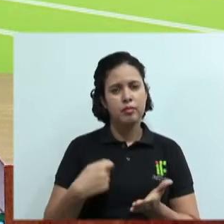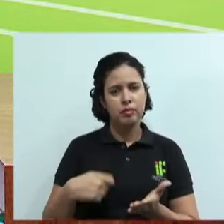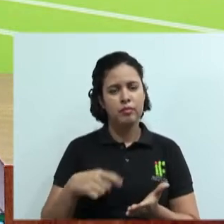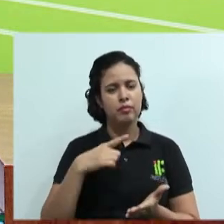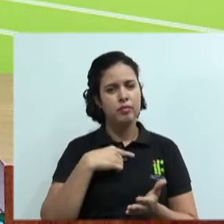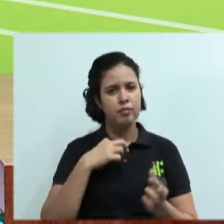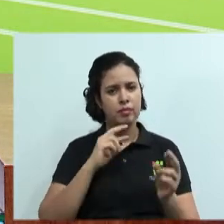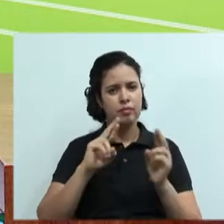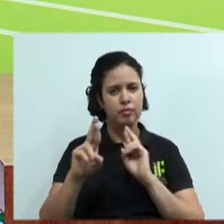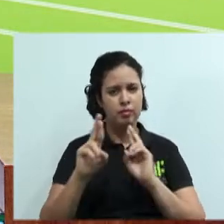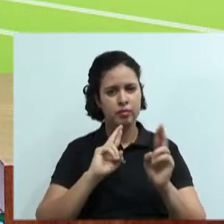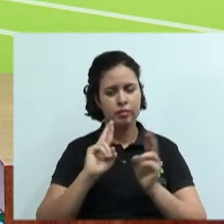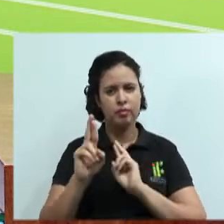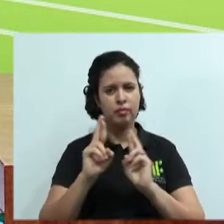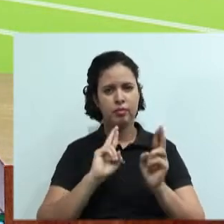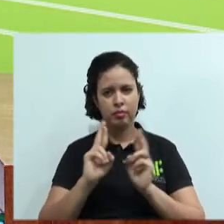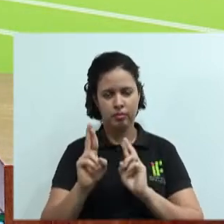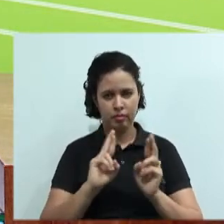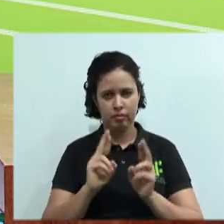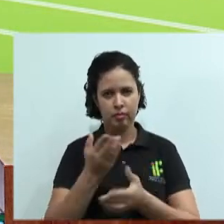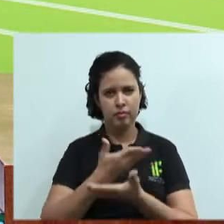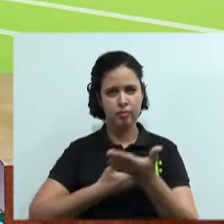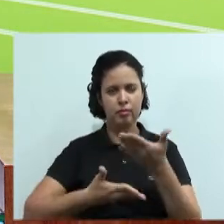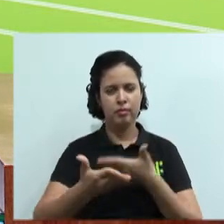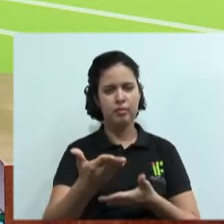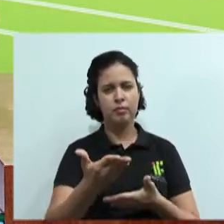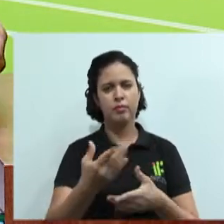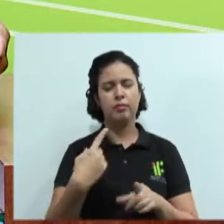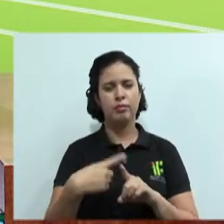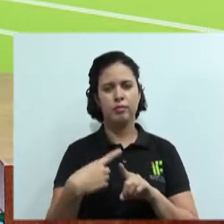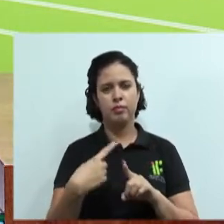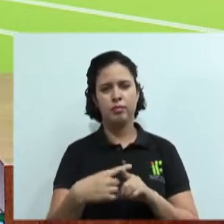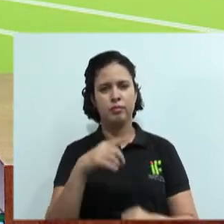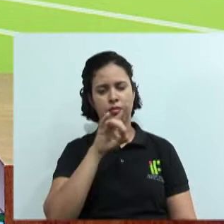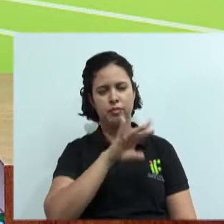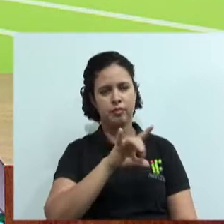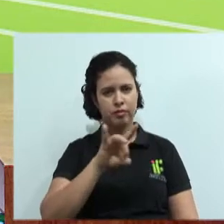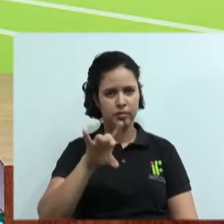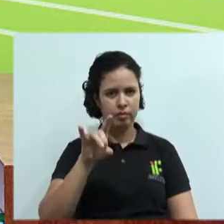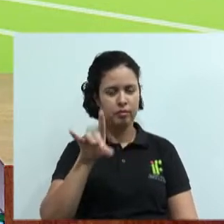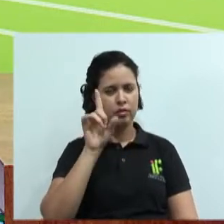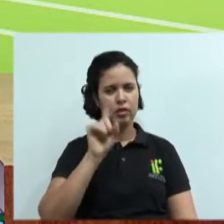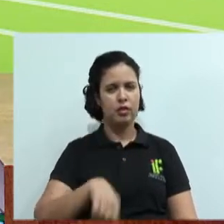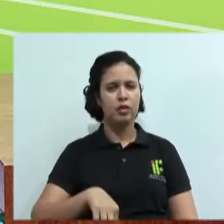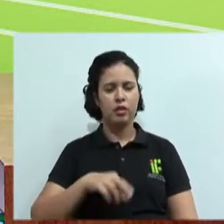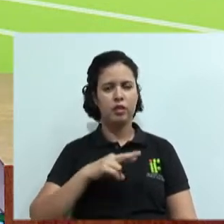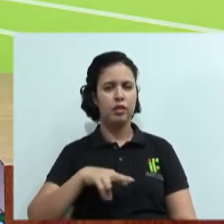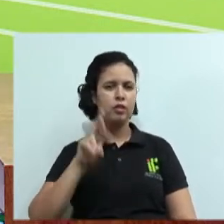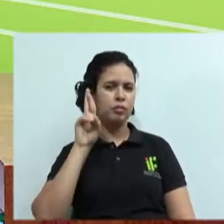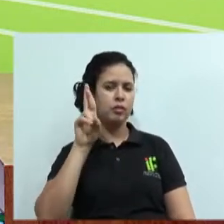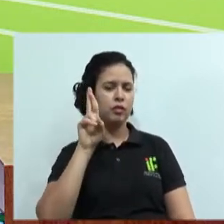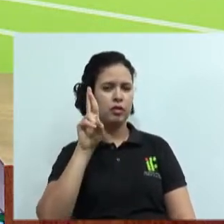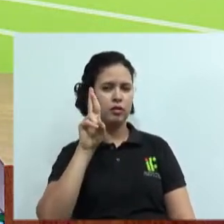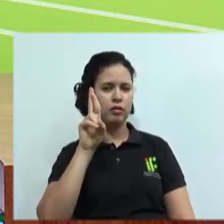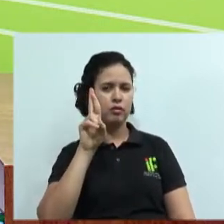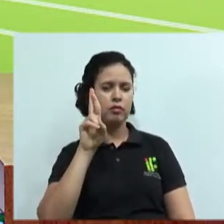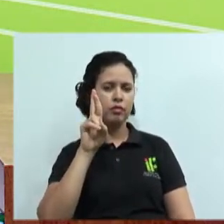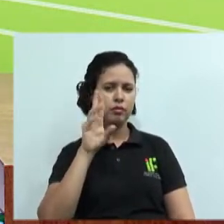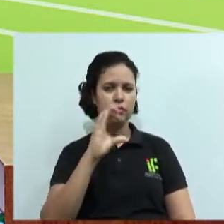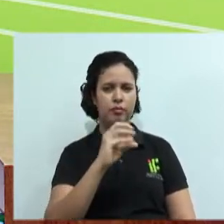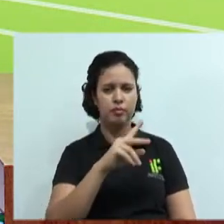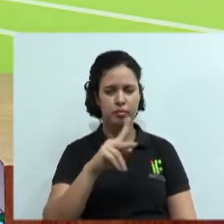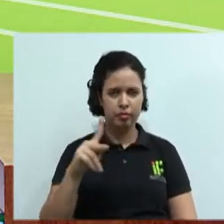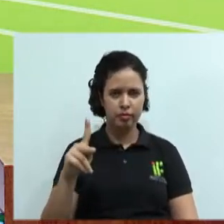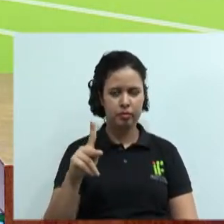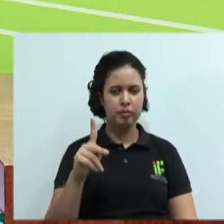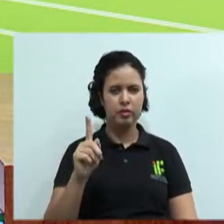relacionamento entre ambos, porque cada um é dono, né, a medida do quanto investe na cooperativa, mas também